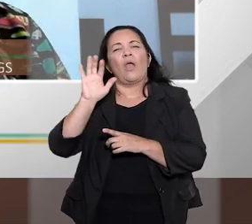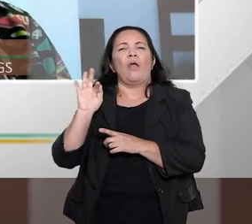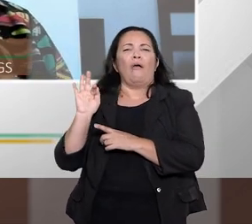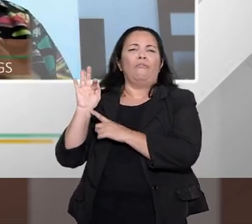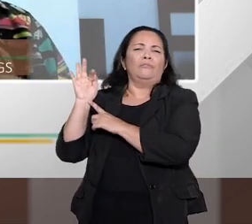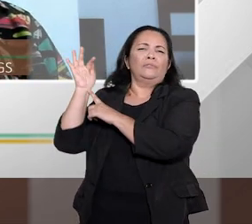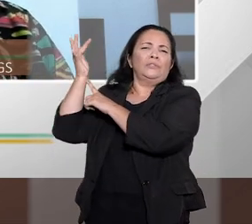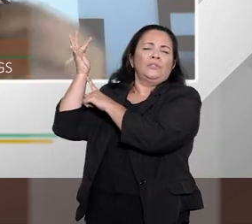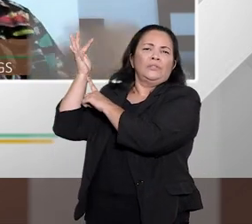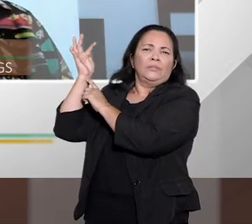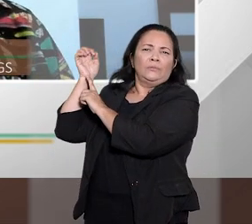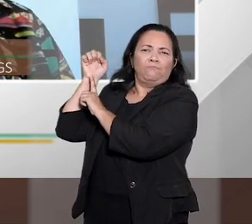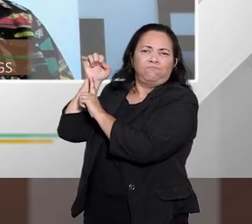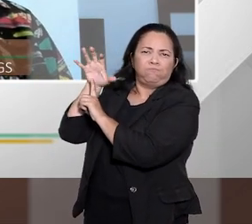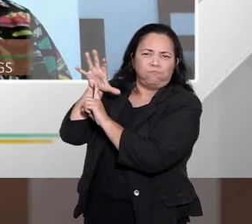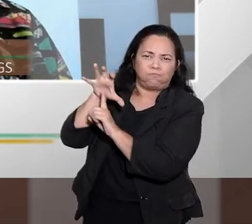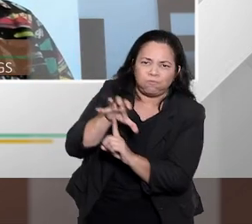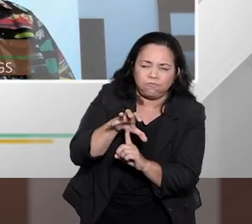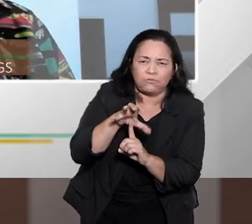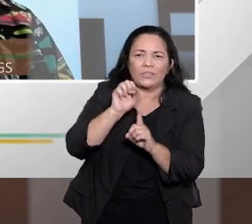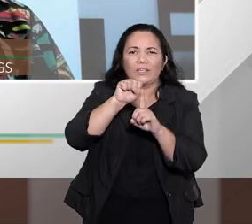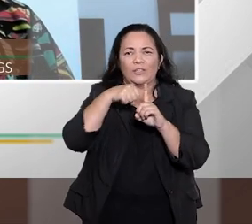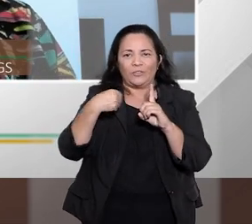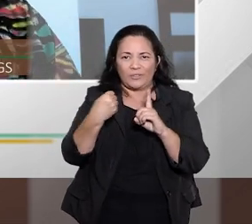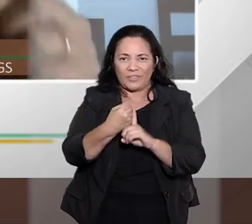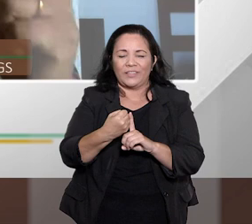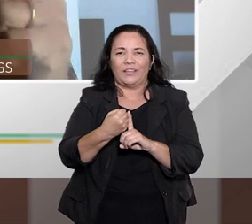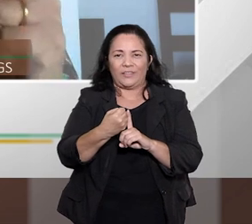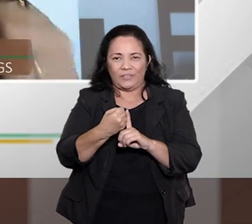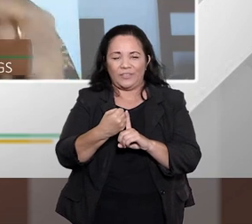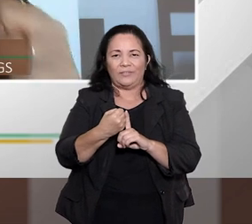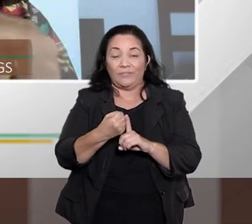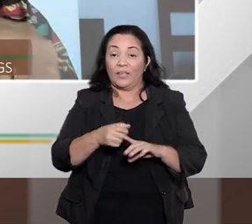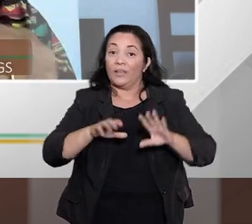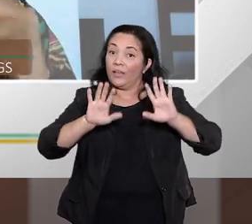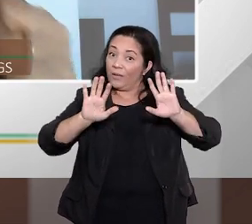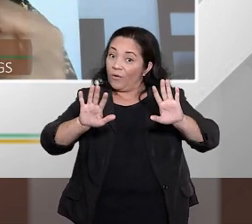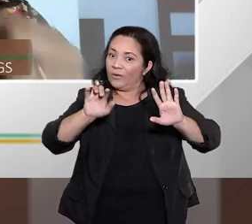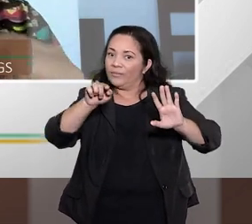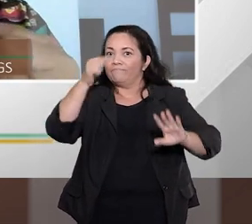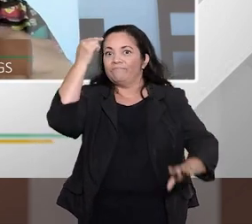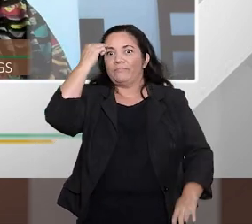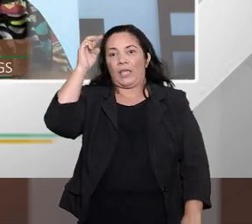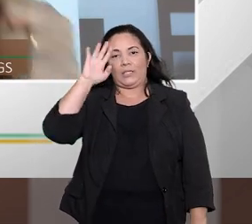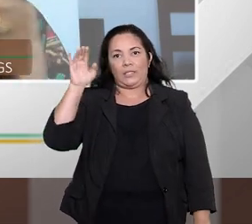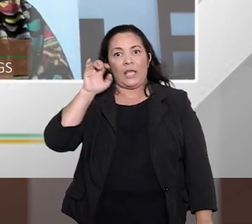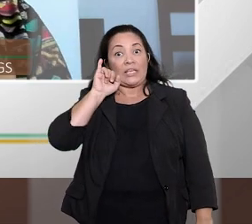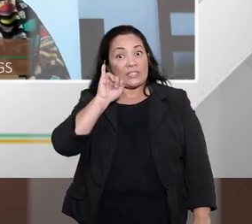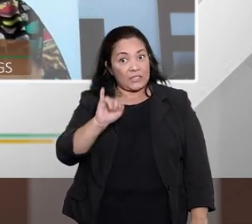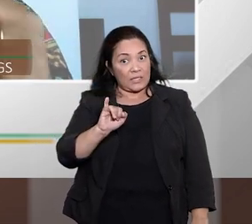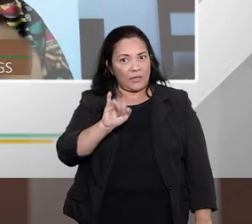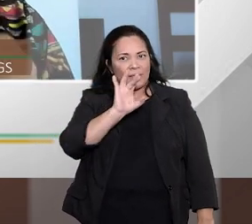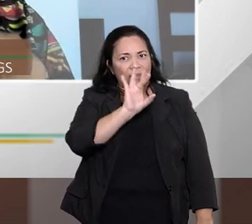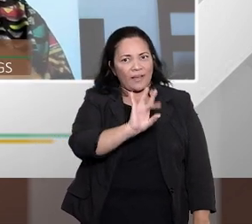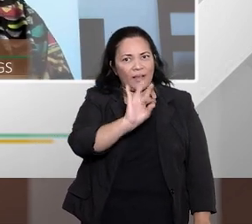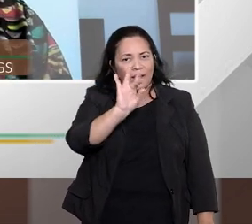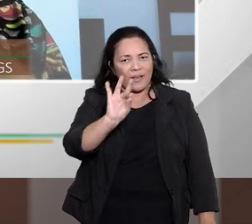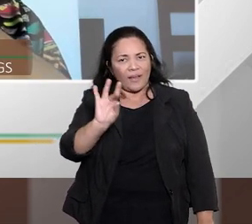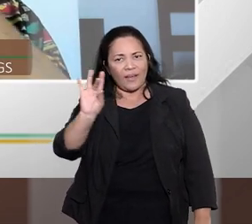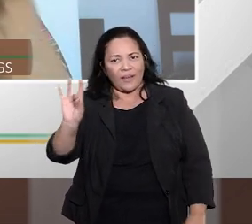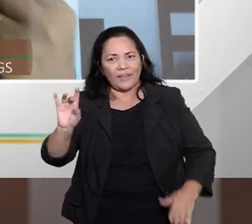que abala a sociedade como um todo. Agora, se cada um, cada credor, negociar e